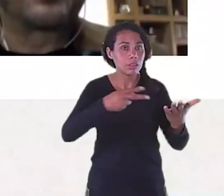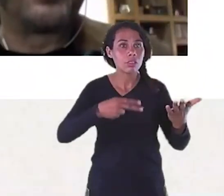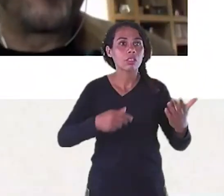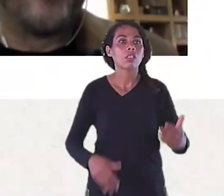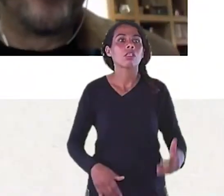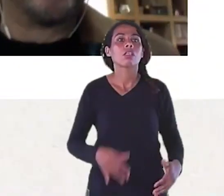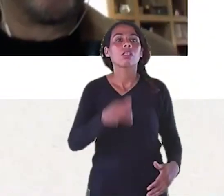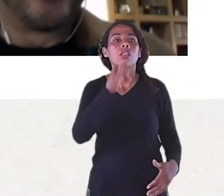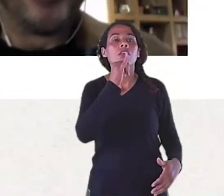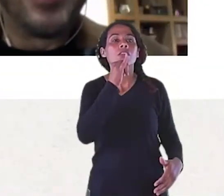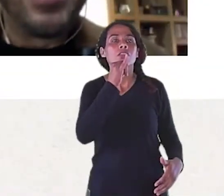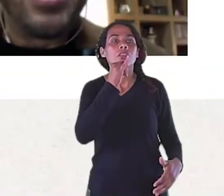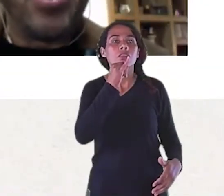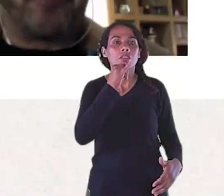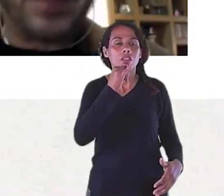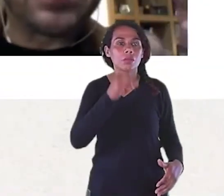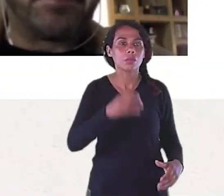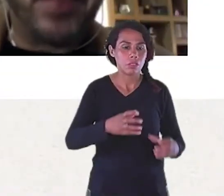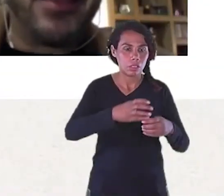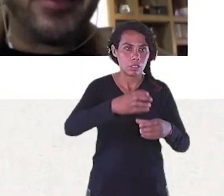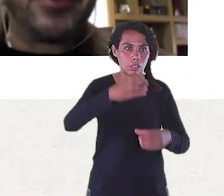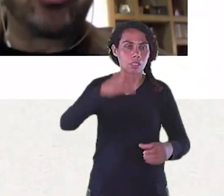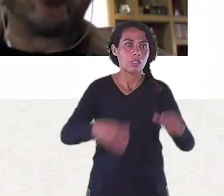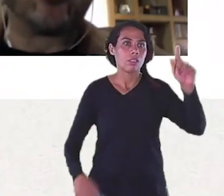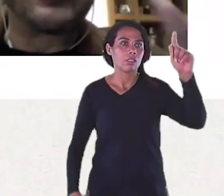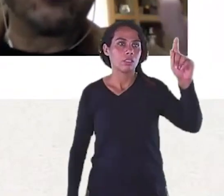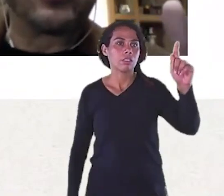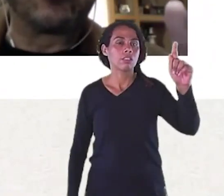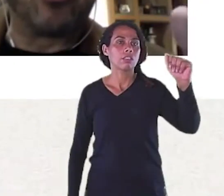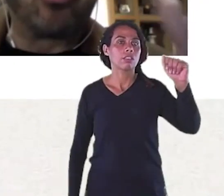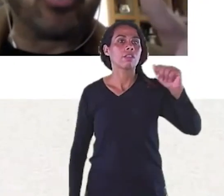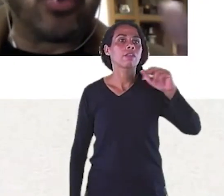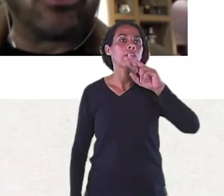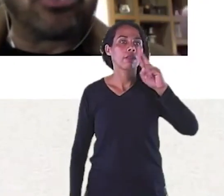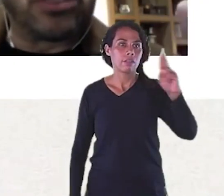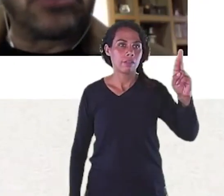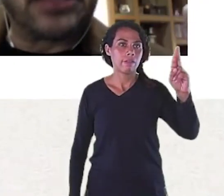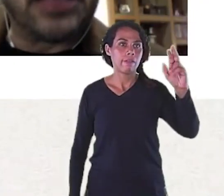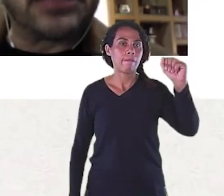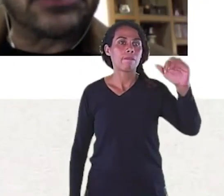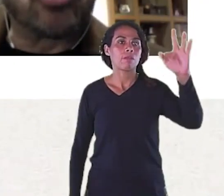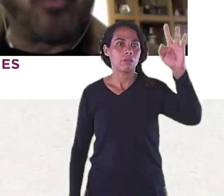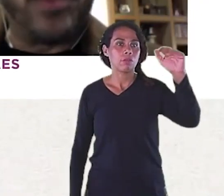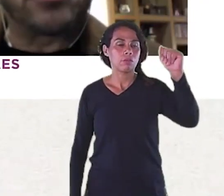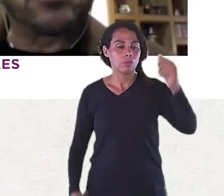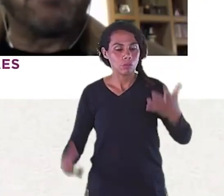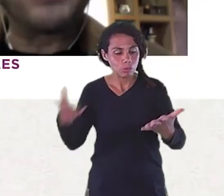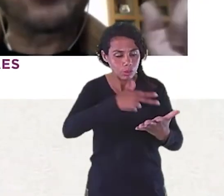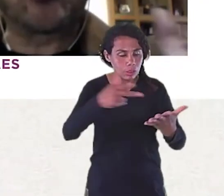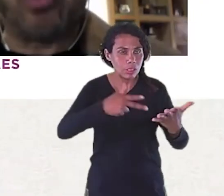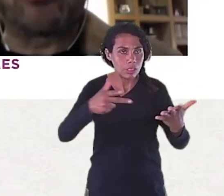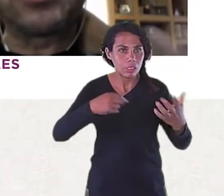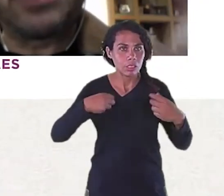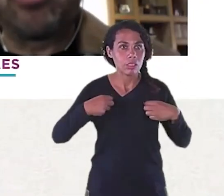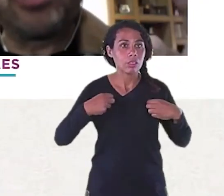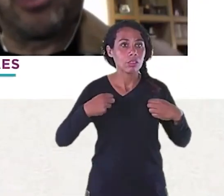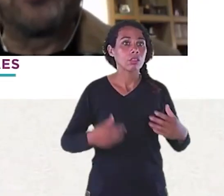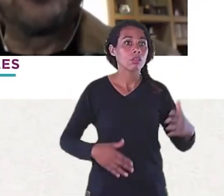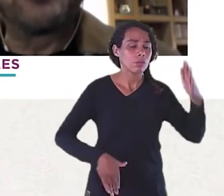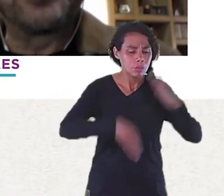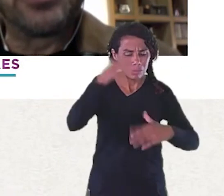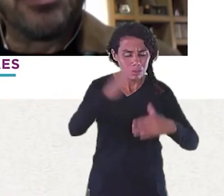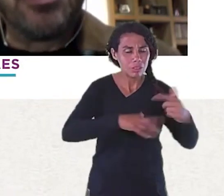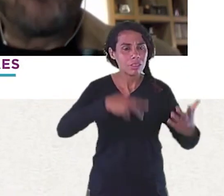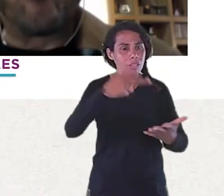Você exclui alguma Eu participei De um Um Dos momentos Mais históricos Do design